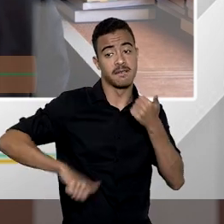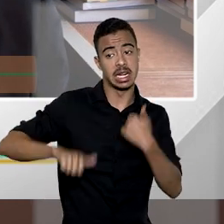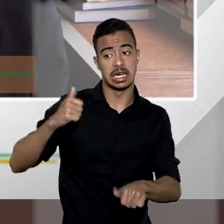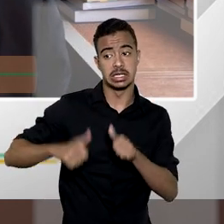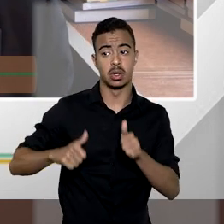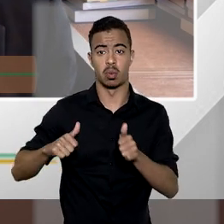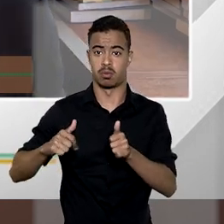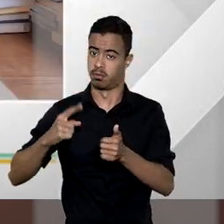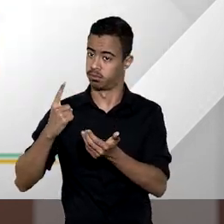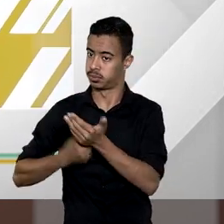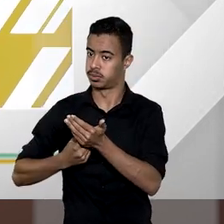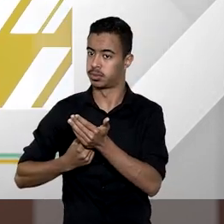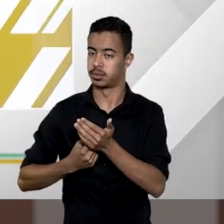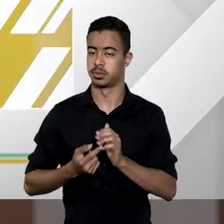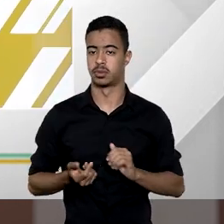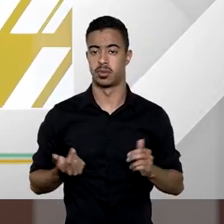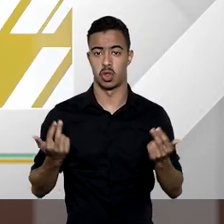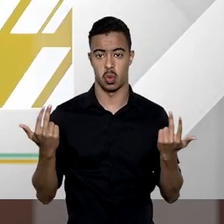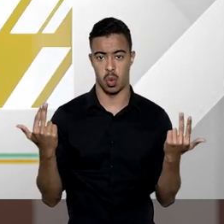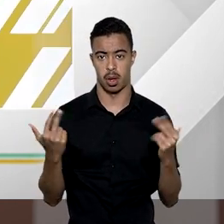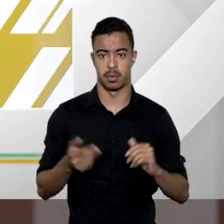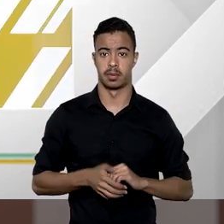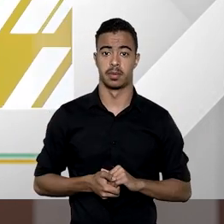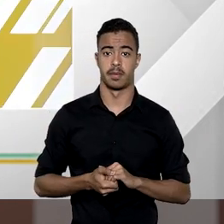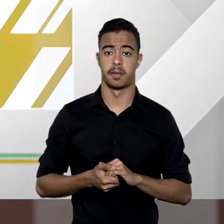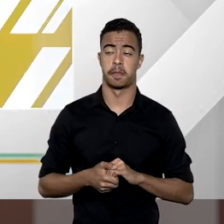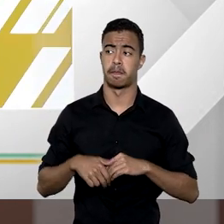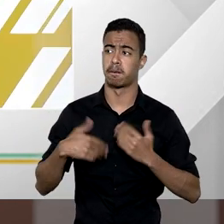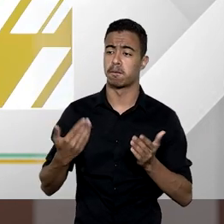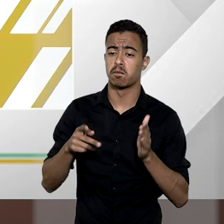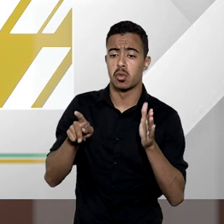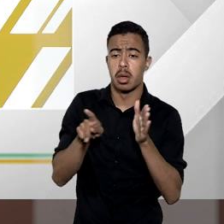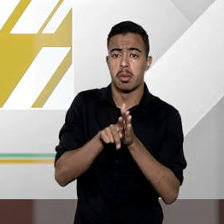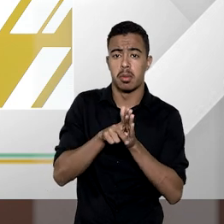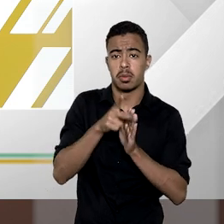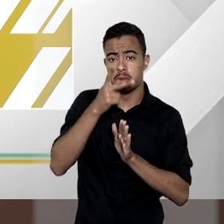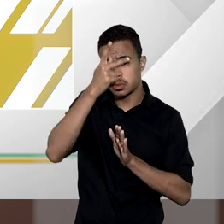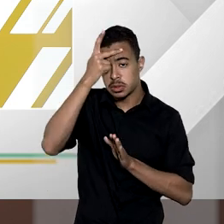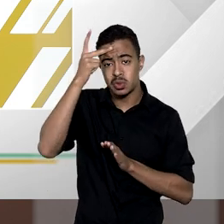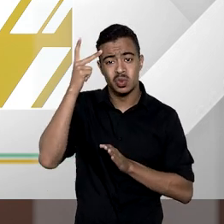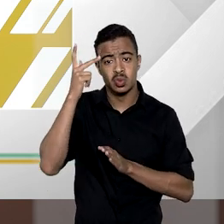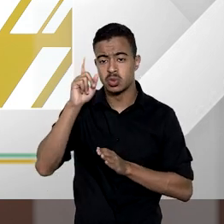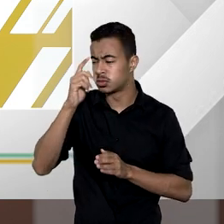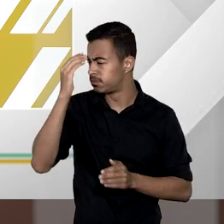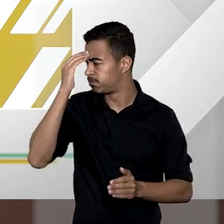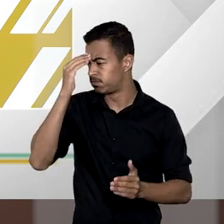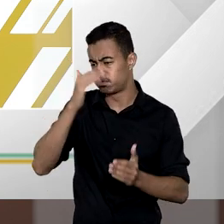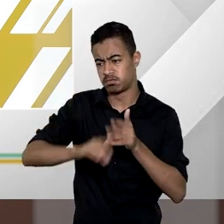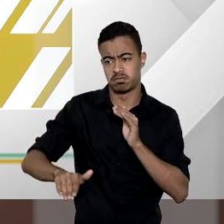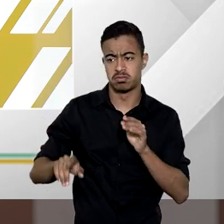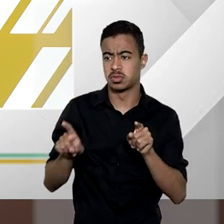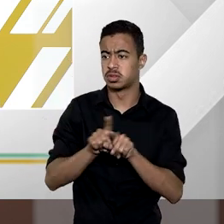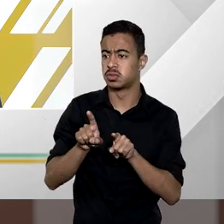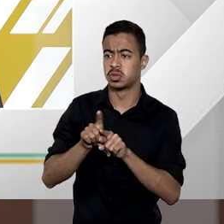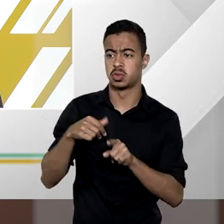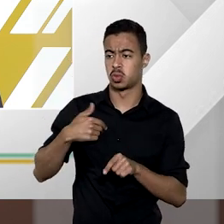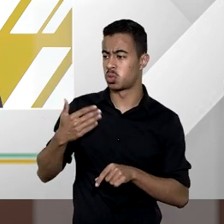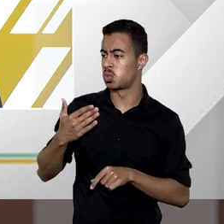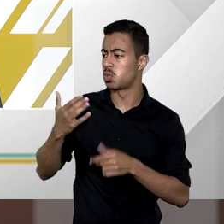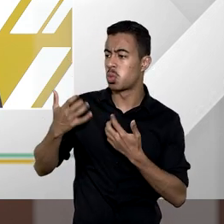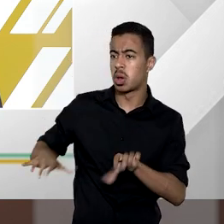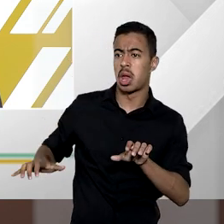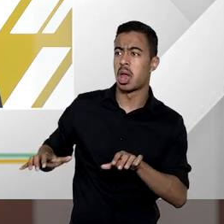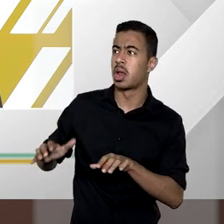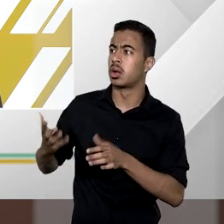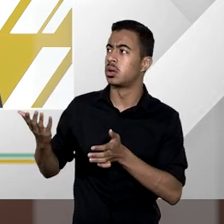avaliação e para o proprietário que não concorda ou está insatisfeito com a